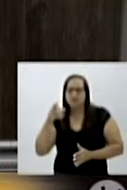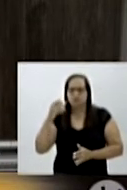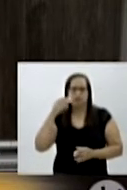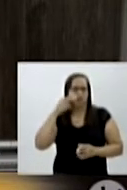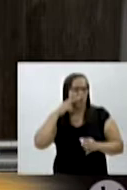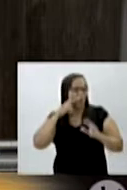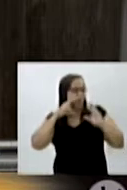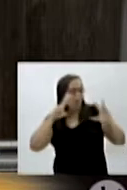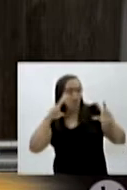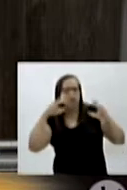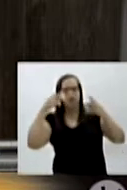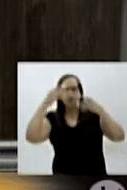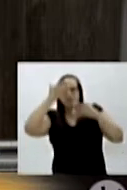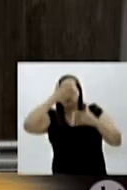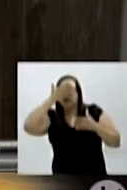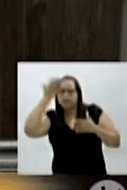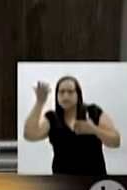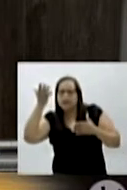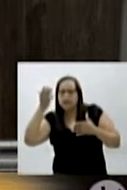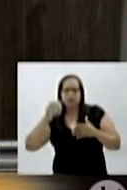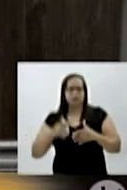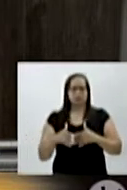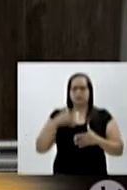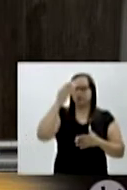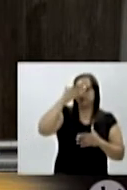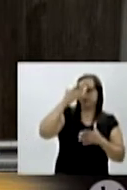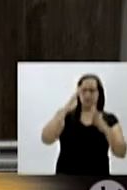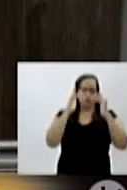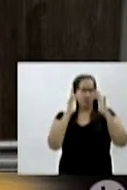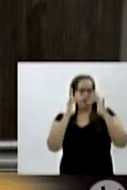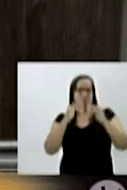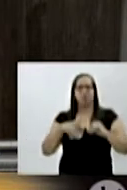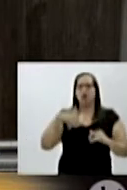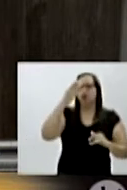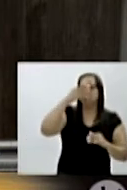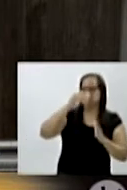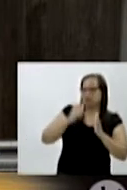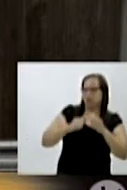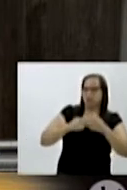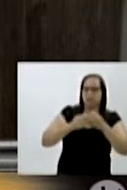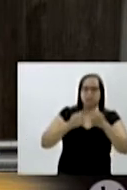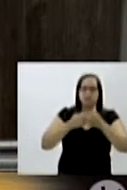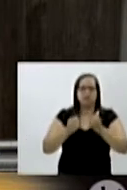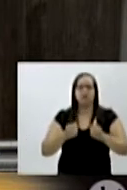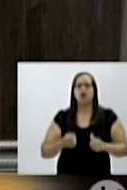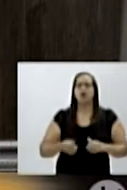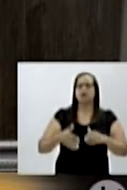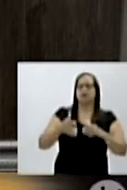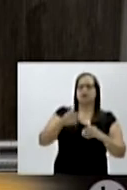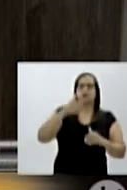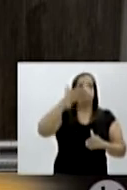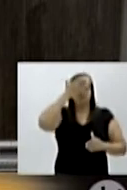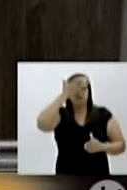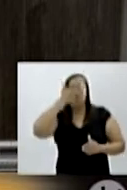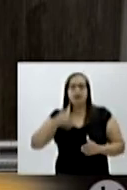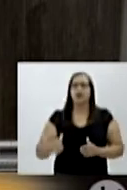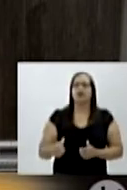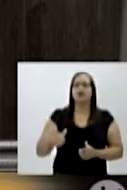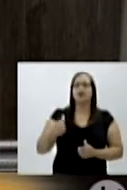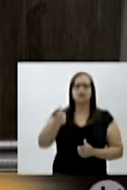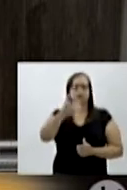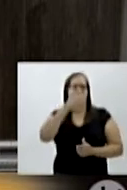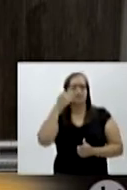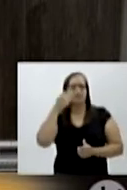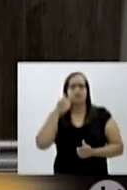coisas, que eu vi que cego namorava, que cego pegava ônibus, que cego tomava cerveja, que cego